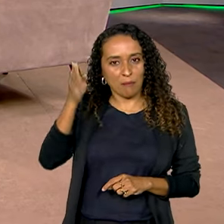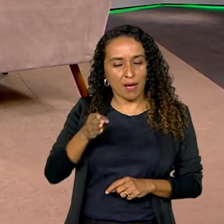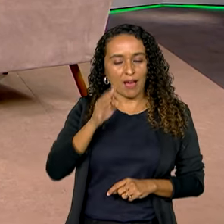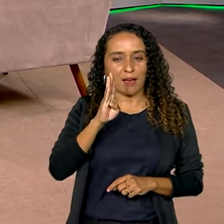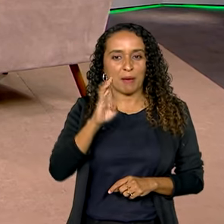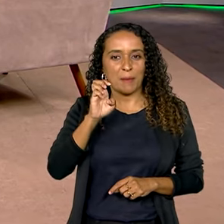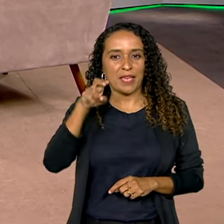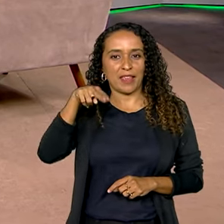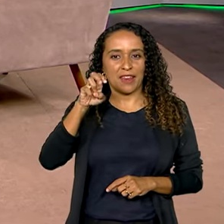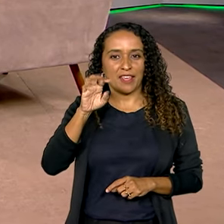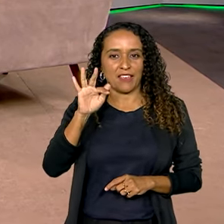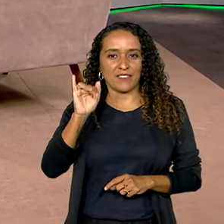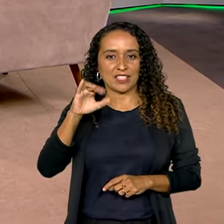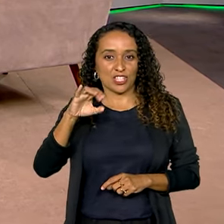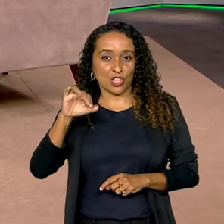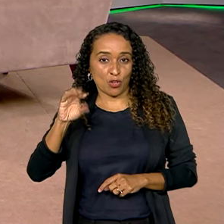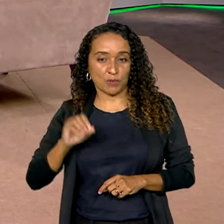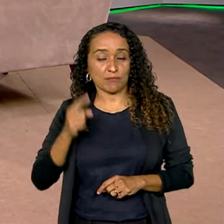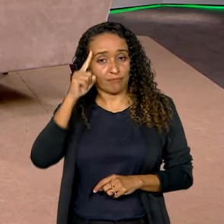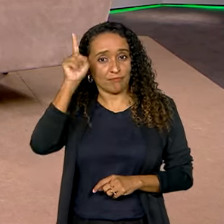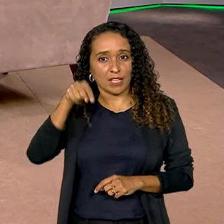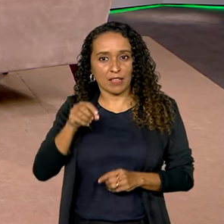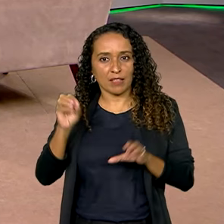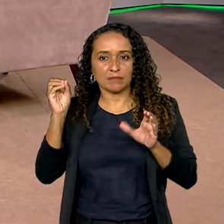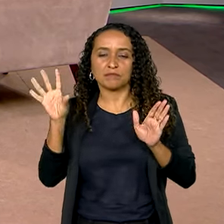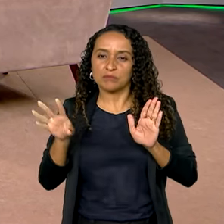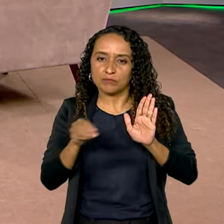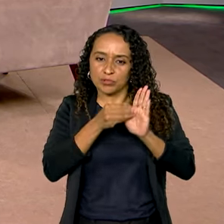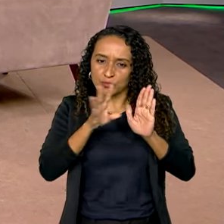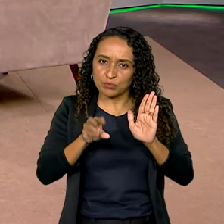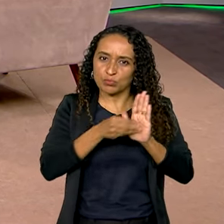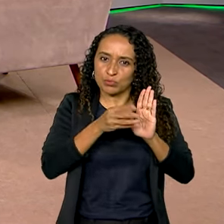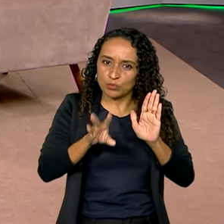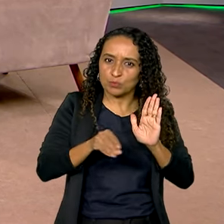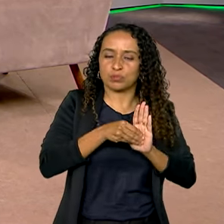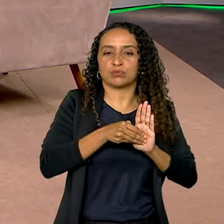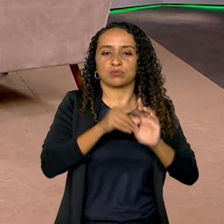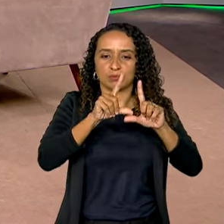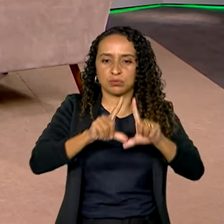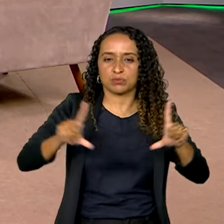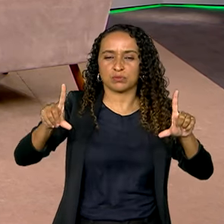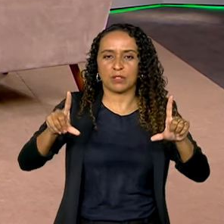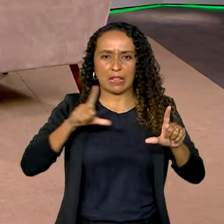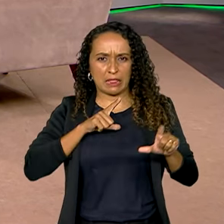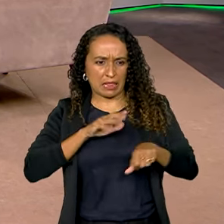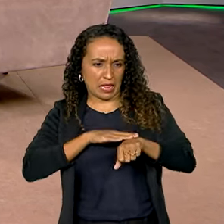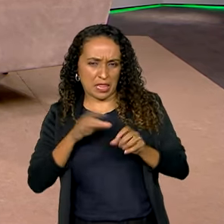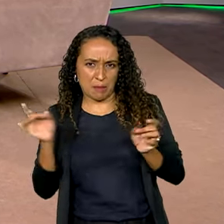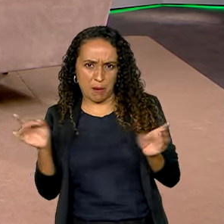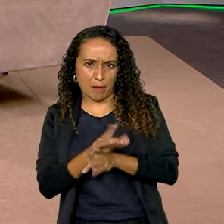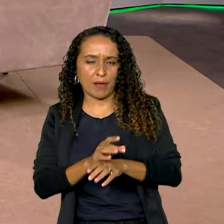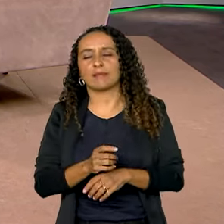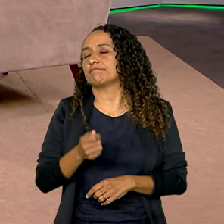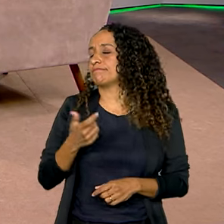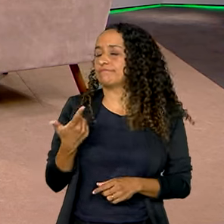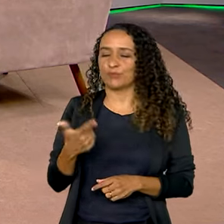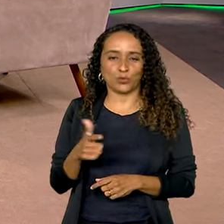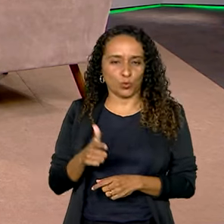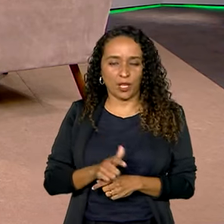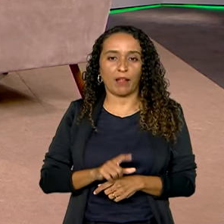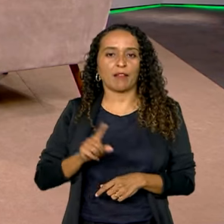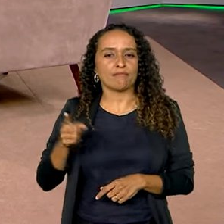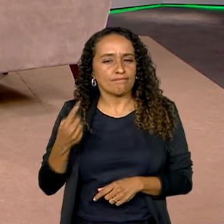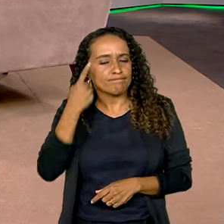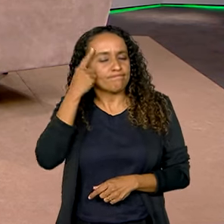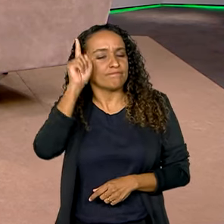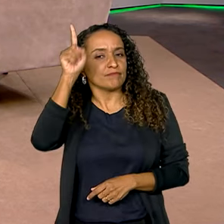a ideia é continuar alimentando de dados essa plataforma, ela não tem um prazo para acabar, né, coordenadora? Não, não tem. Então, a ideia é que